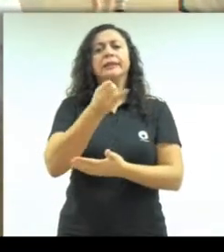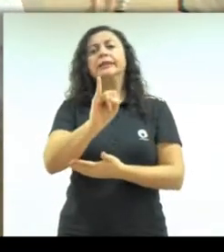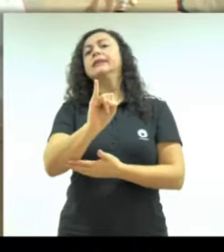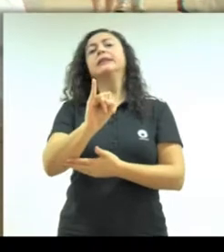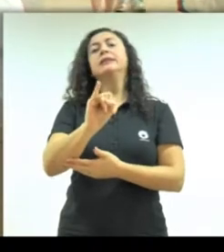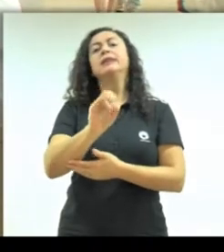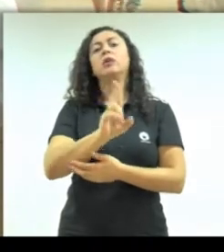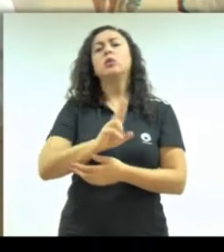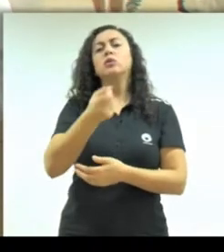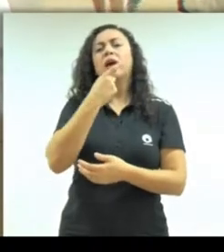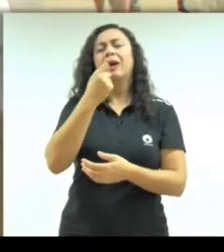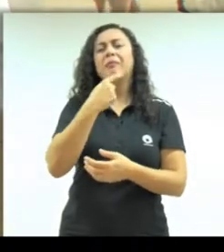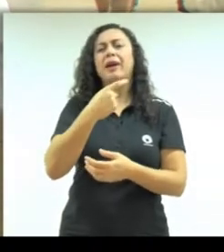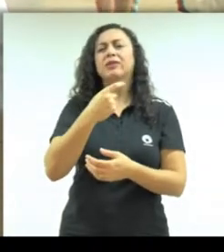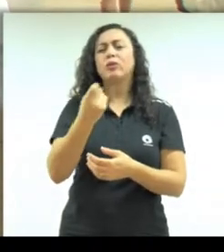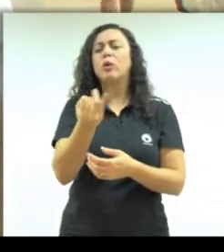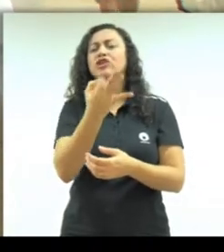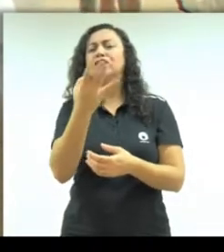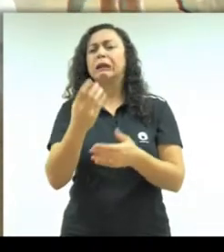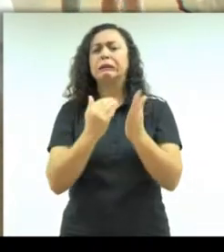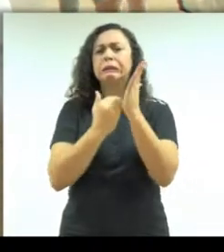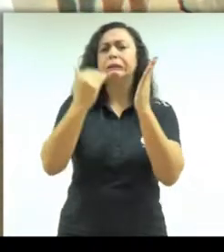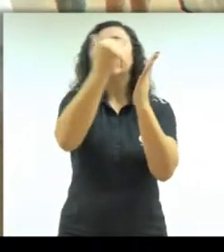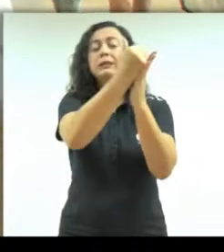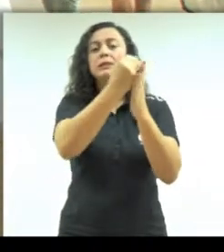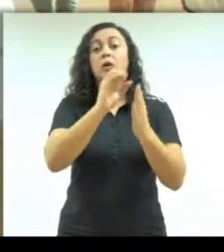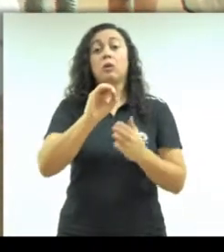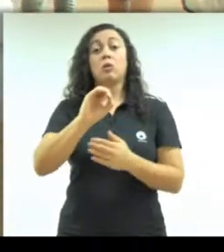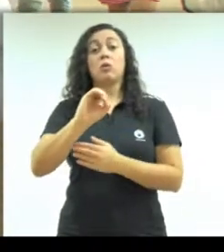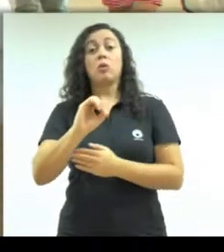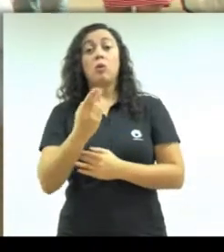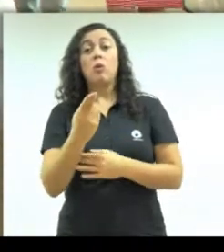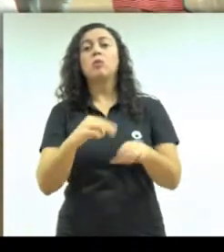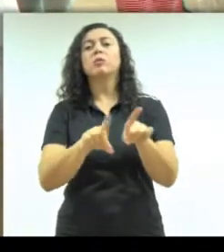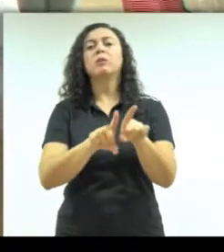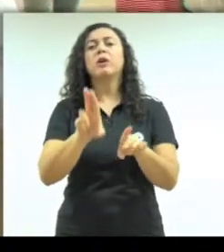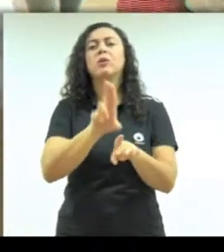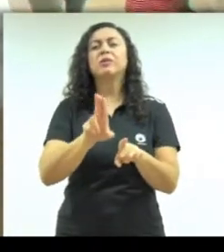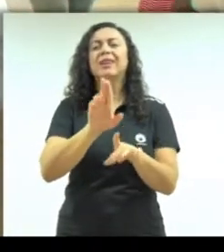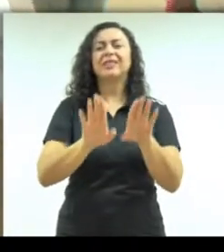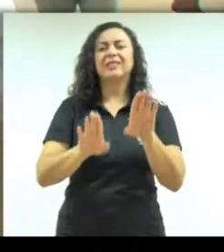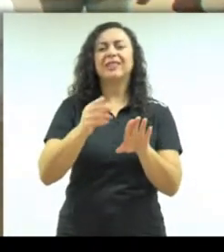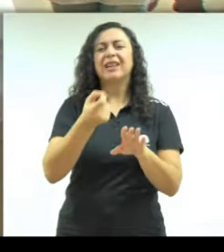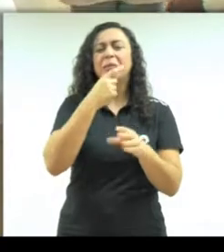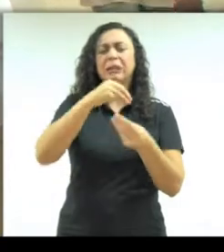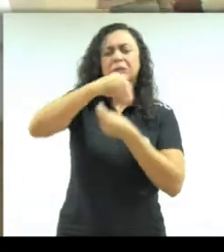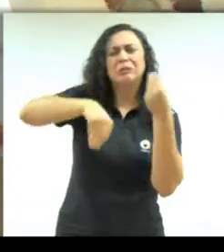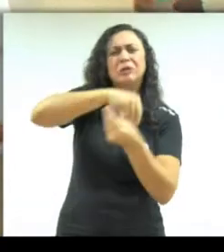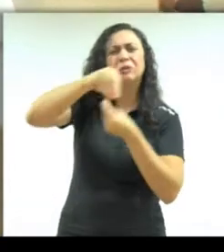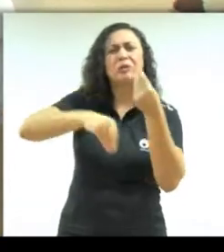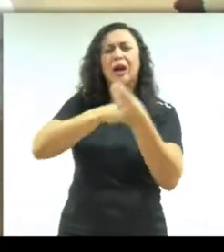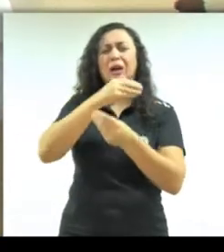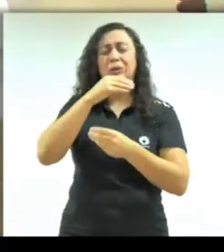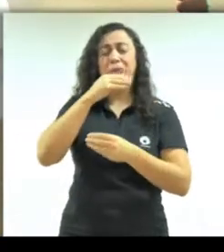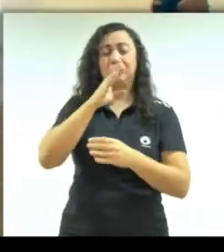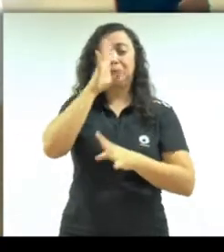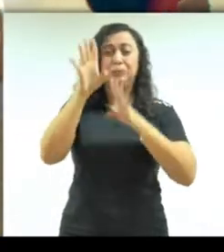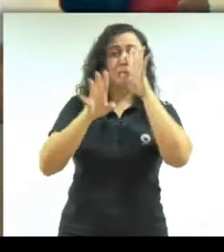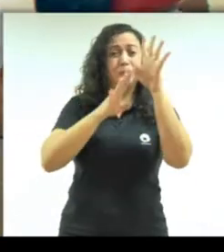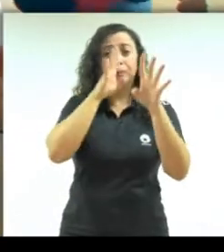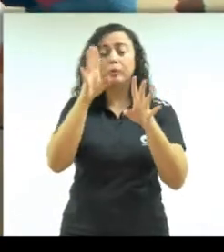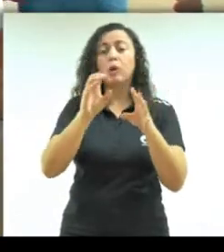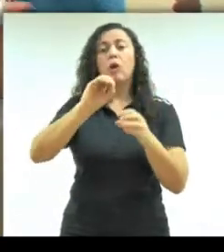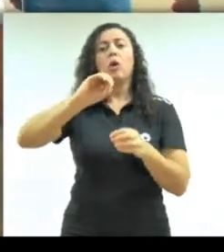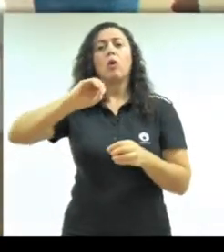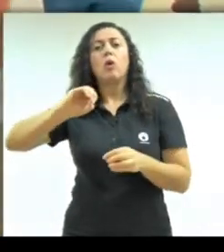não tomar a dose correta, ou tomar medicamentos que tenham interação, ou tomar medicamento